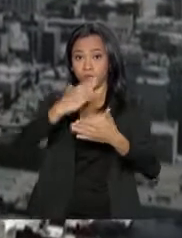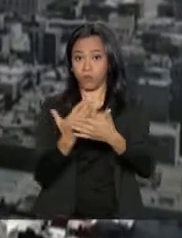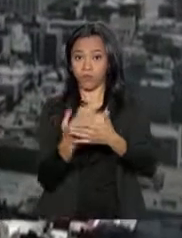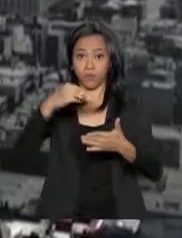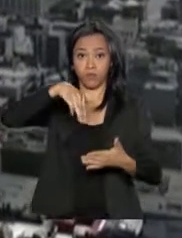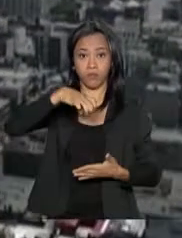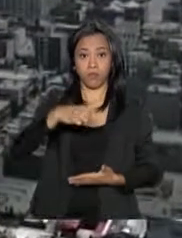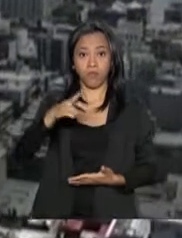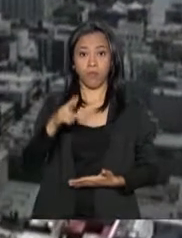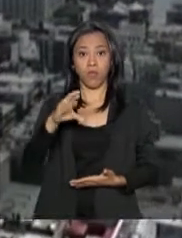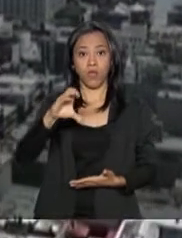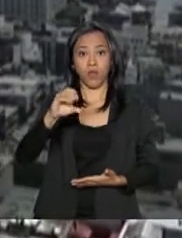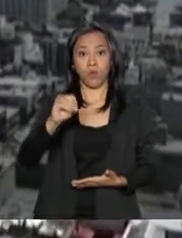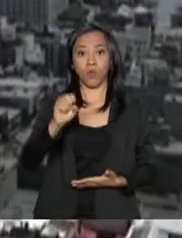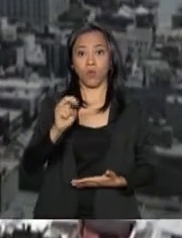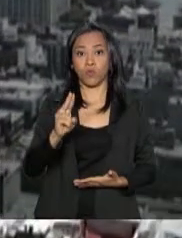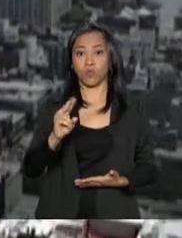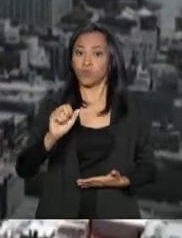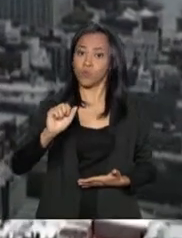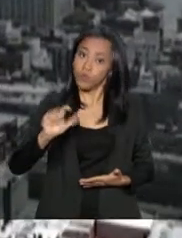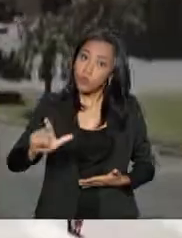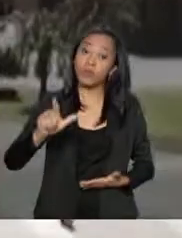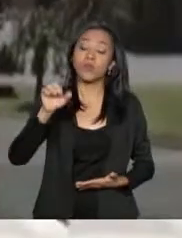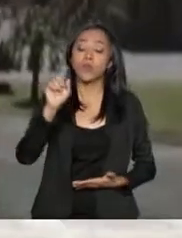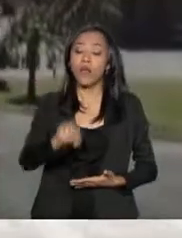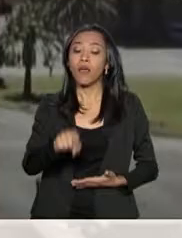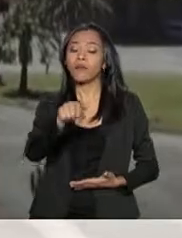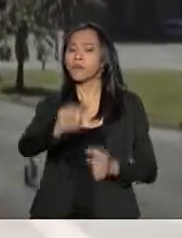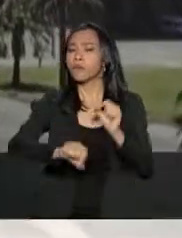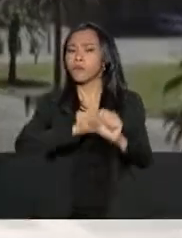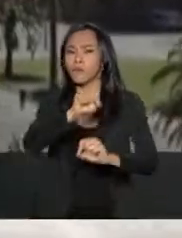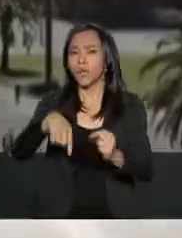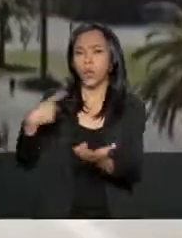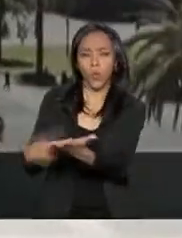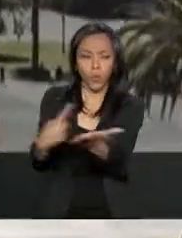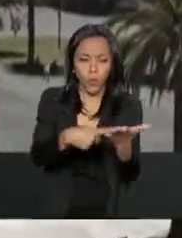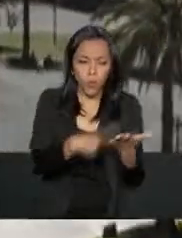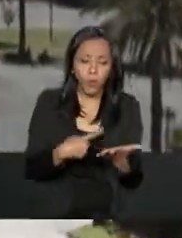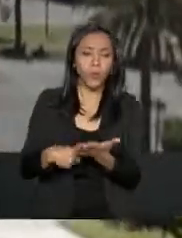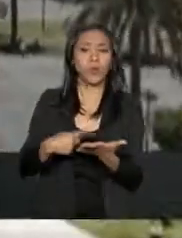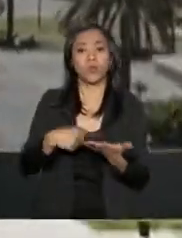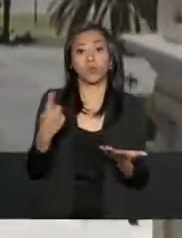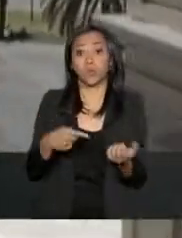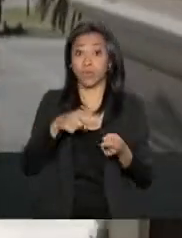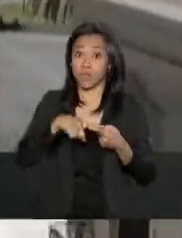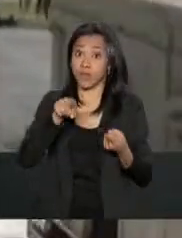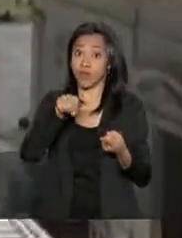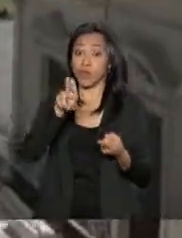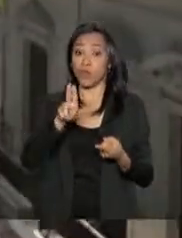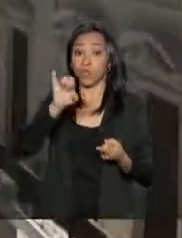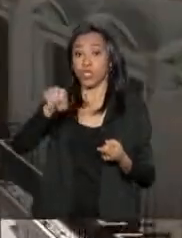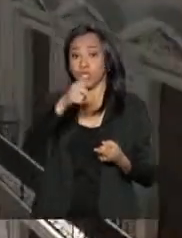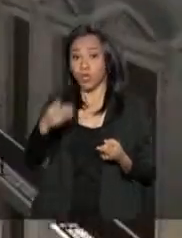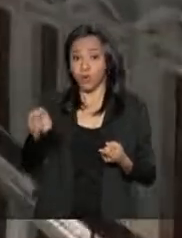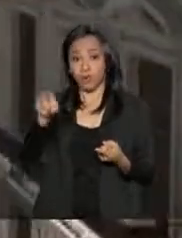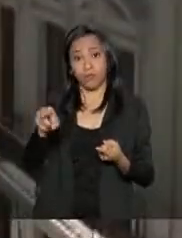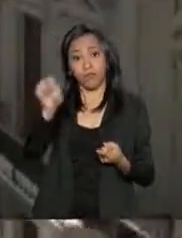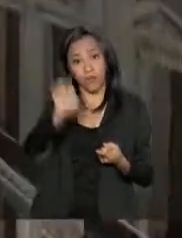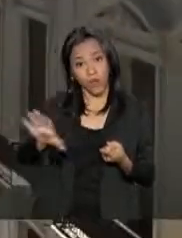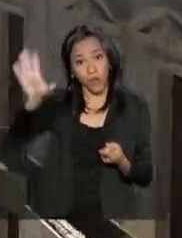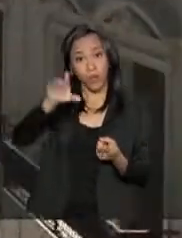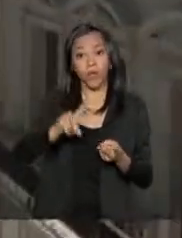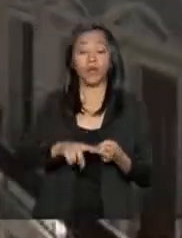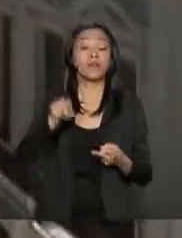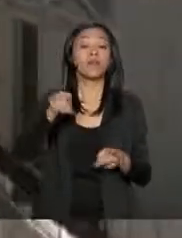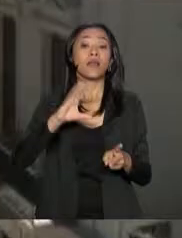em temas já em andamento, como a possibilidade de acordos com a União Europeia, Canadá e Coreia. Também deve